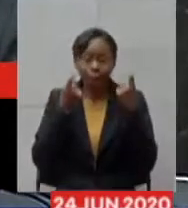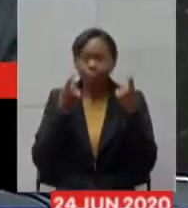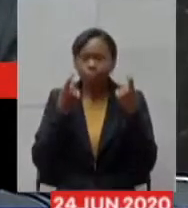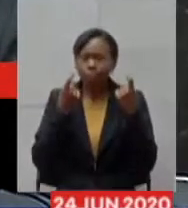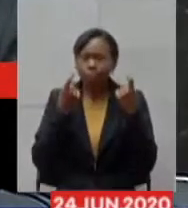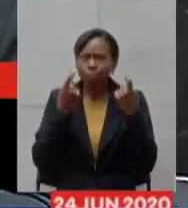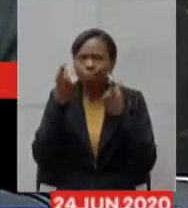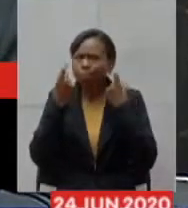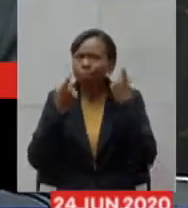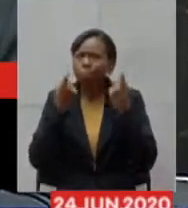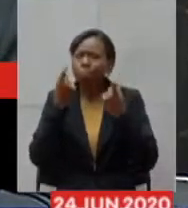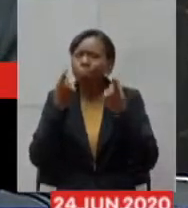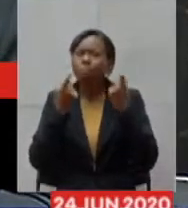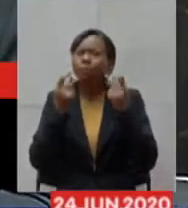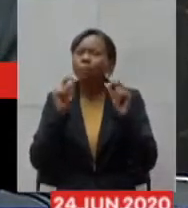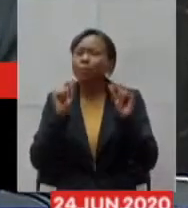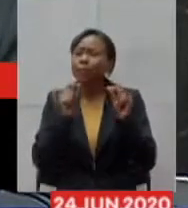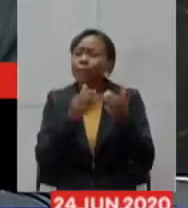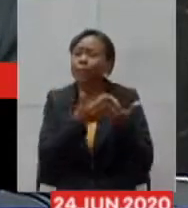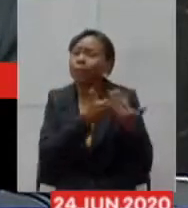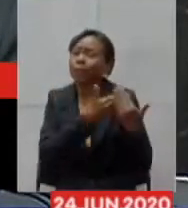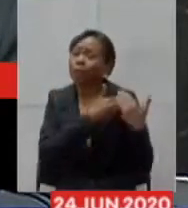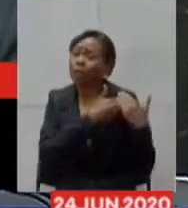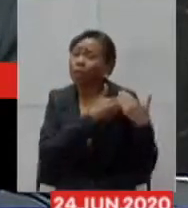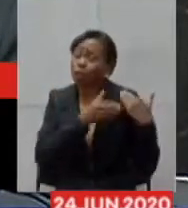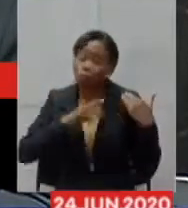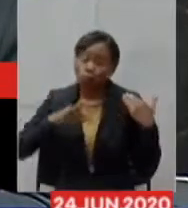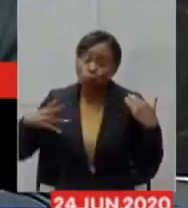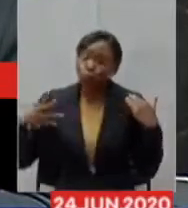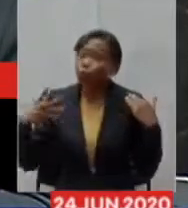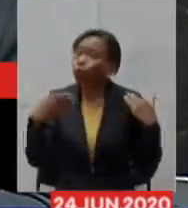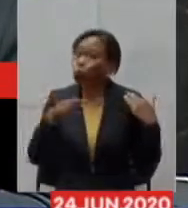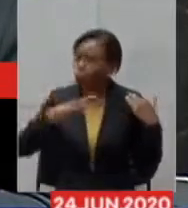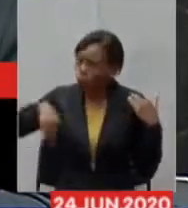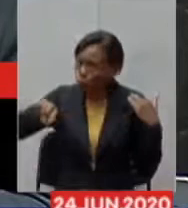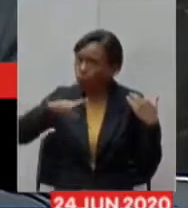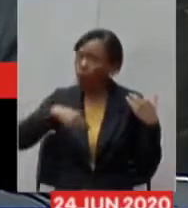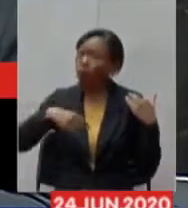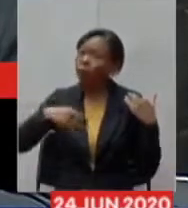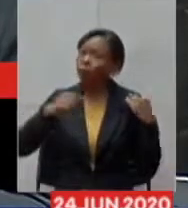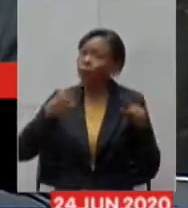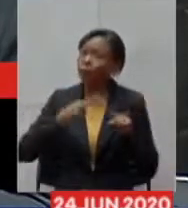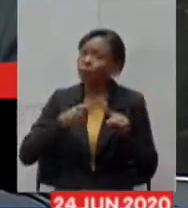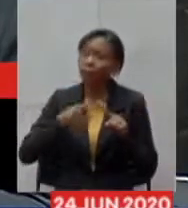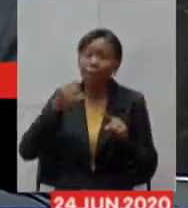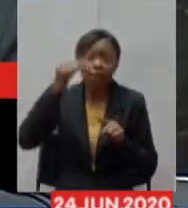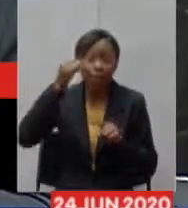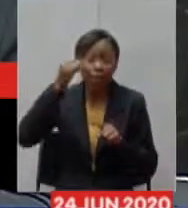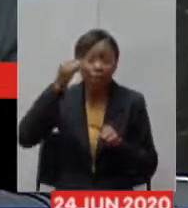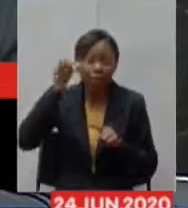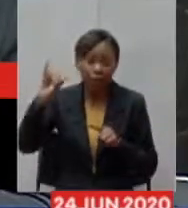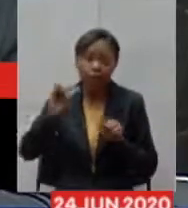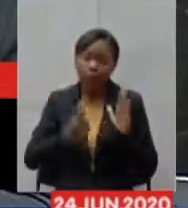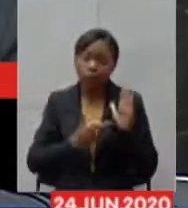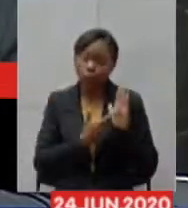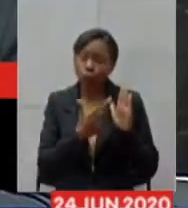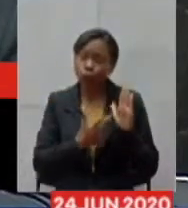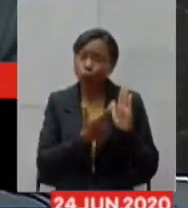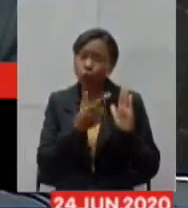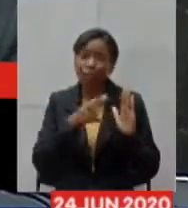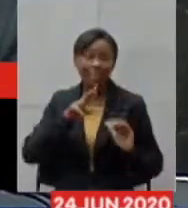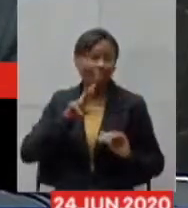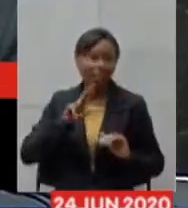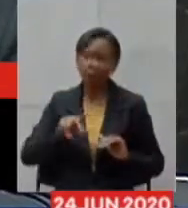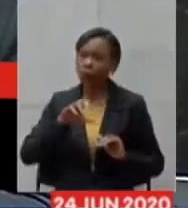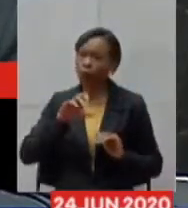cai numa responsabilidade coletiva que nós devemos neste momento evitar cirurgias eletivas para reduzir o risco